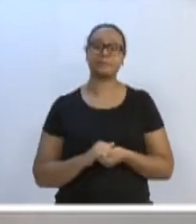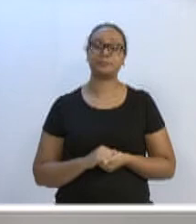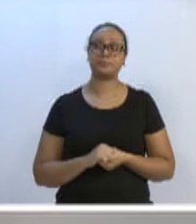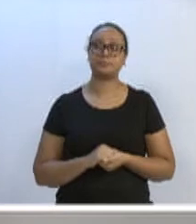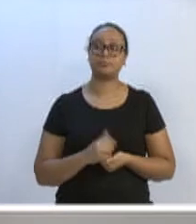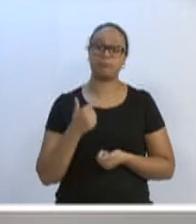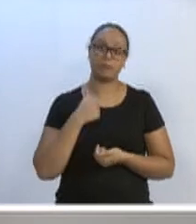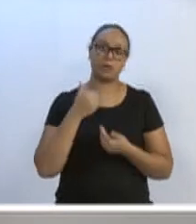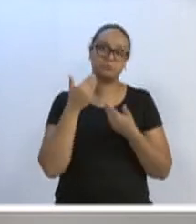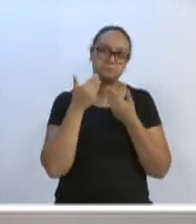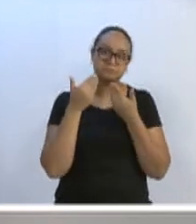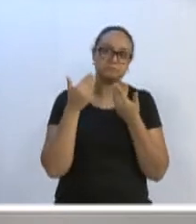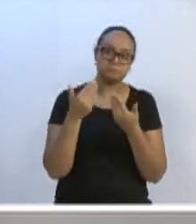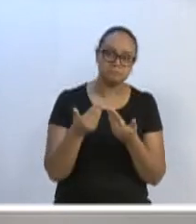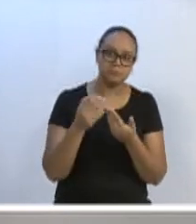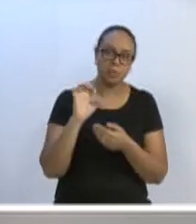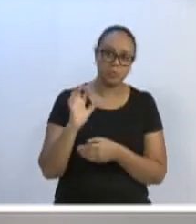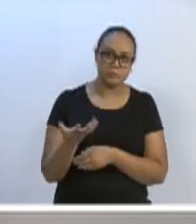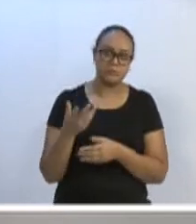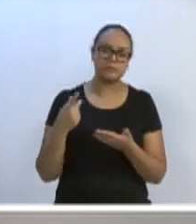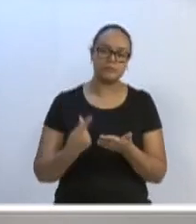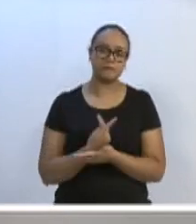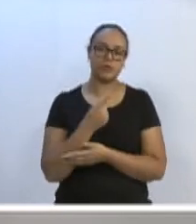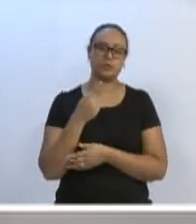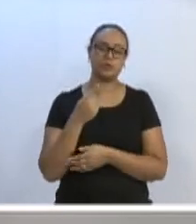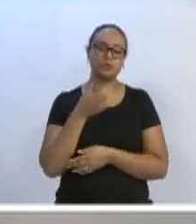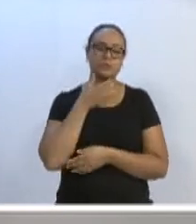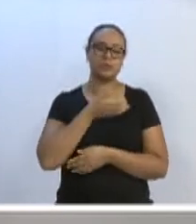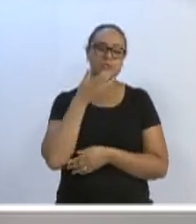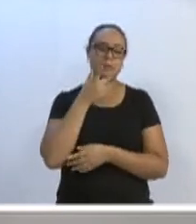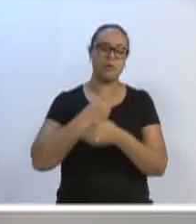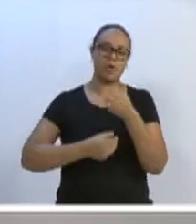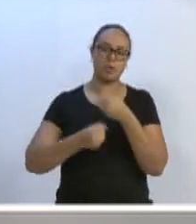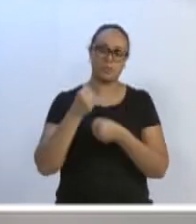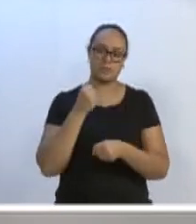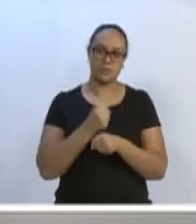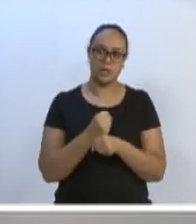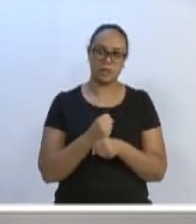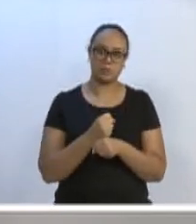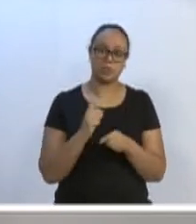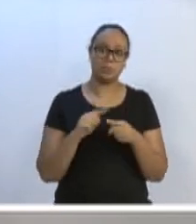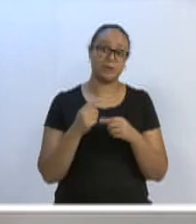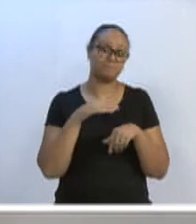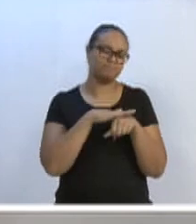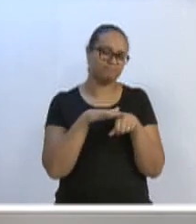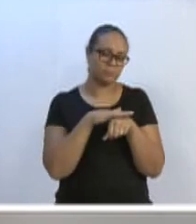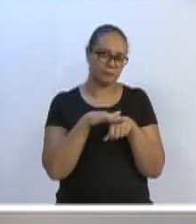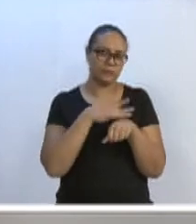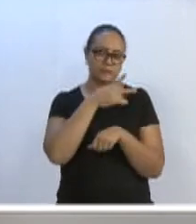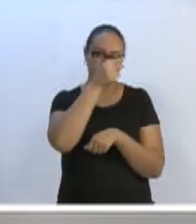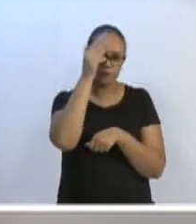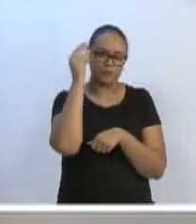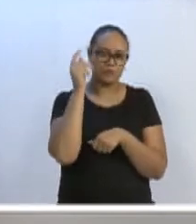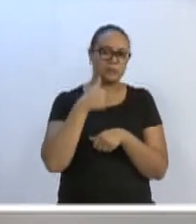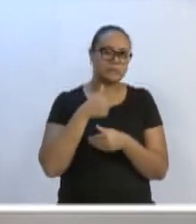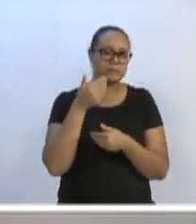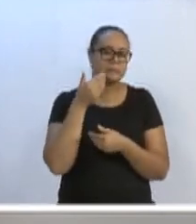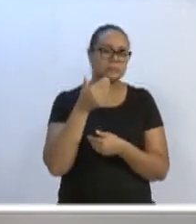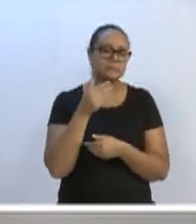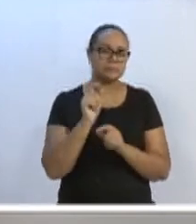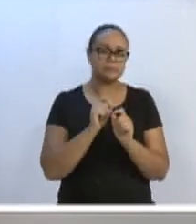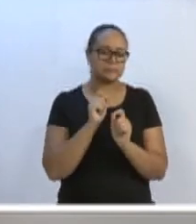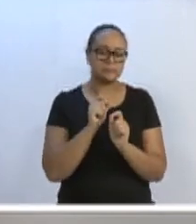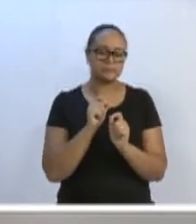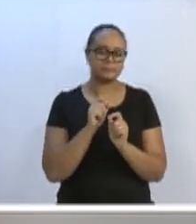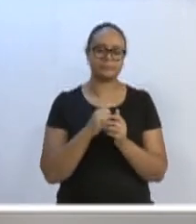qual apresentei emenda, que era para ter acontecido esse evento em dezembro do ano passado, mas em conversa com o executivo apresentamos a emenda